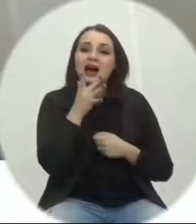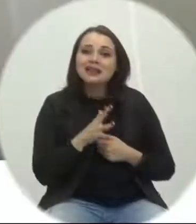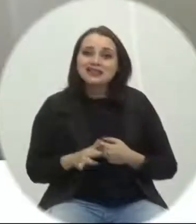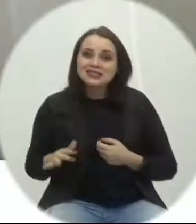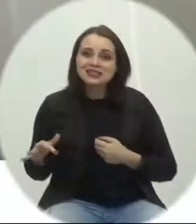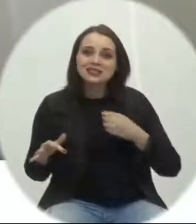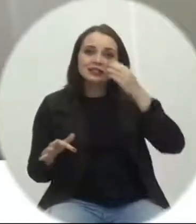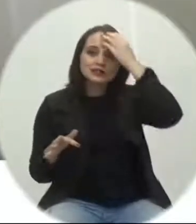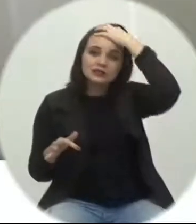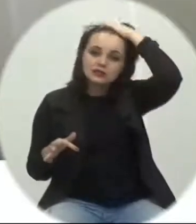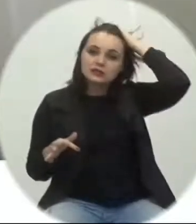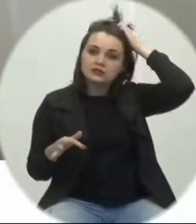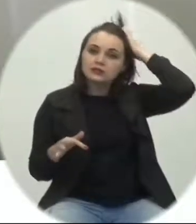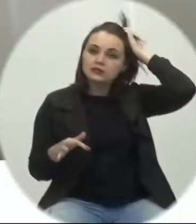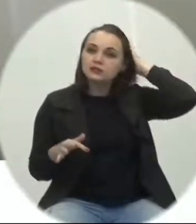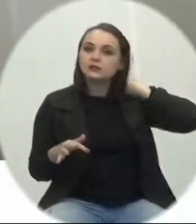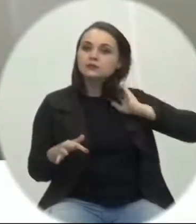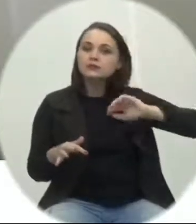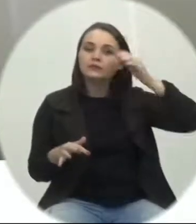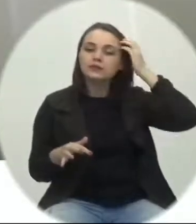são as mais